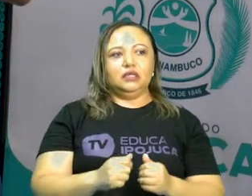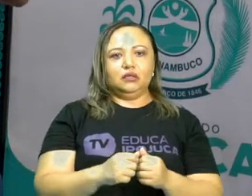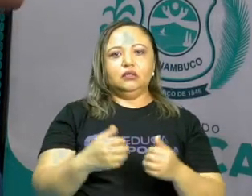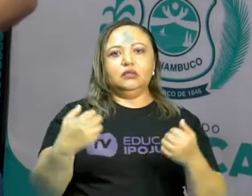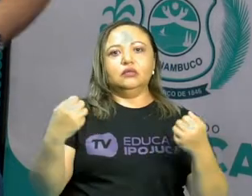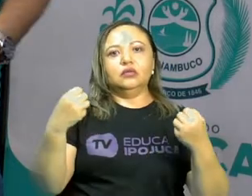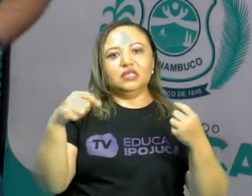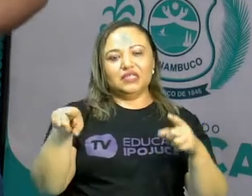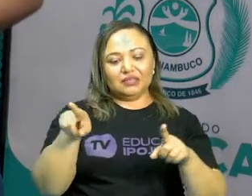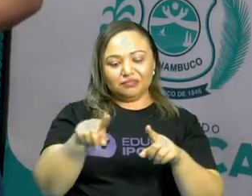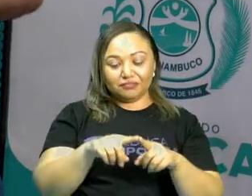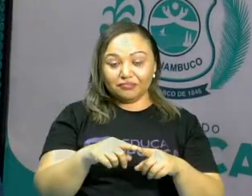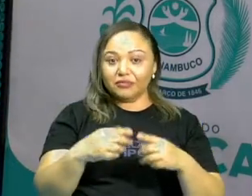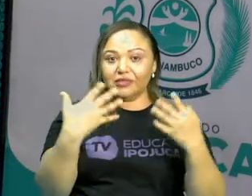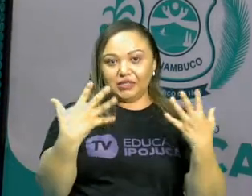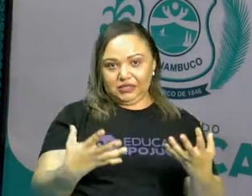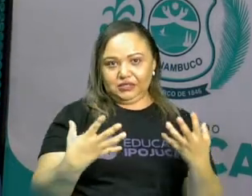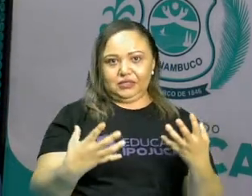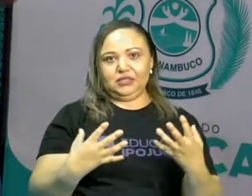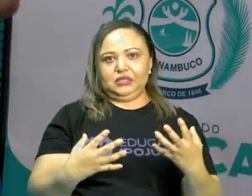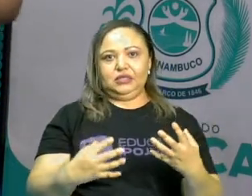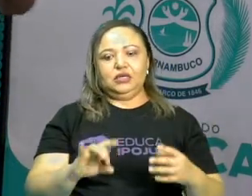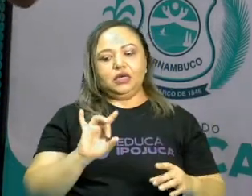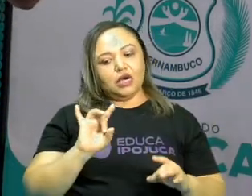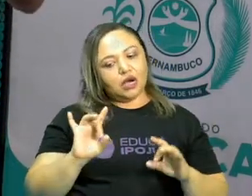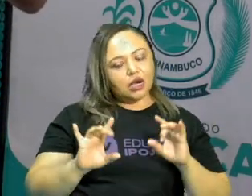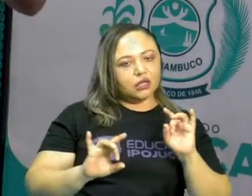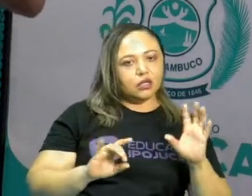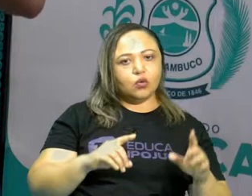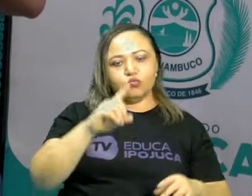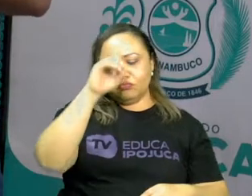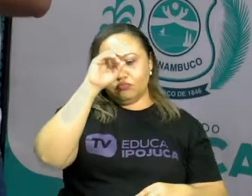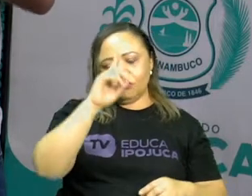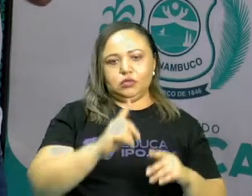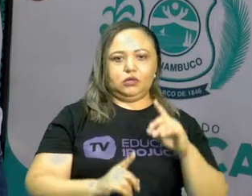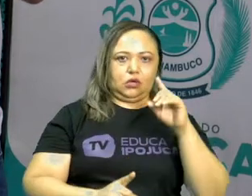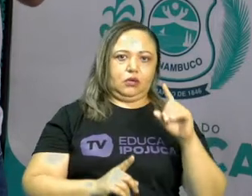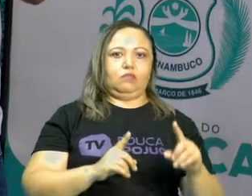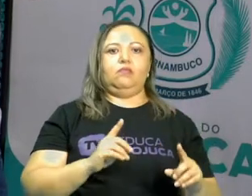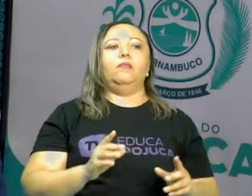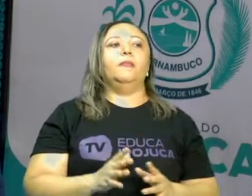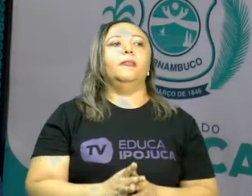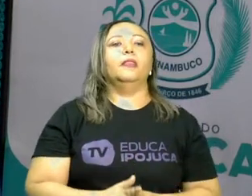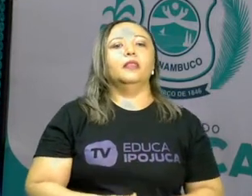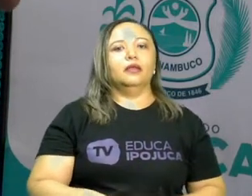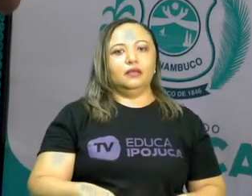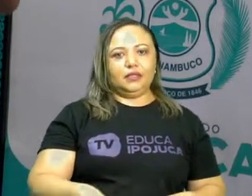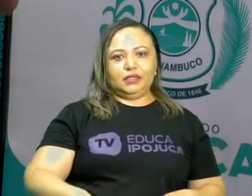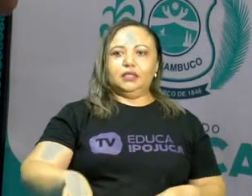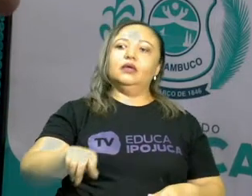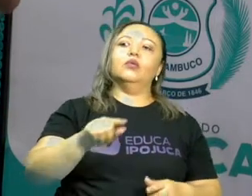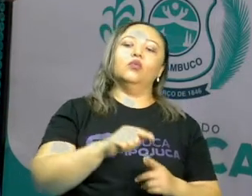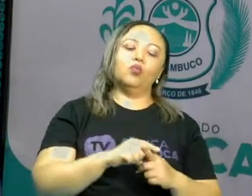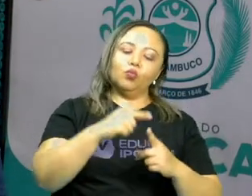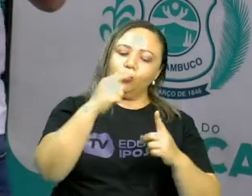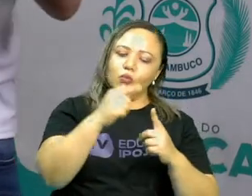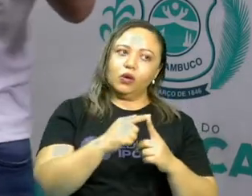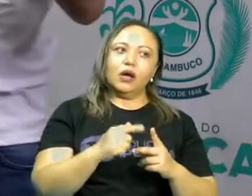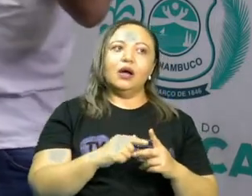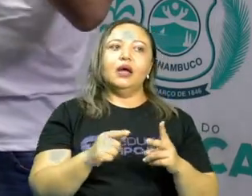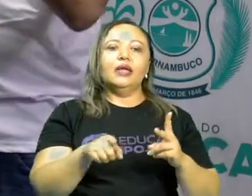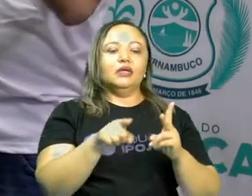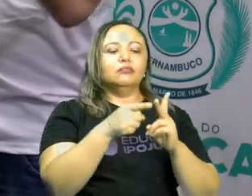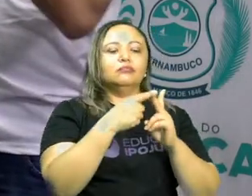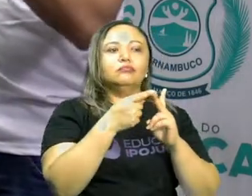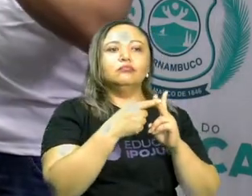conflito com o papa em Roma e com a igreja católica. Isso é chamado de questão religiosa. Também havia